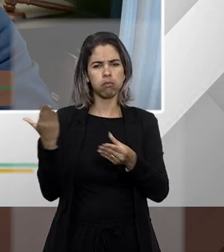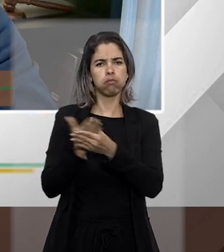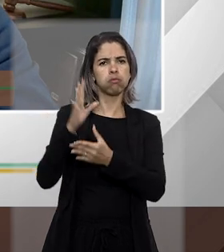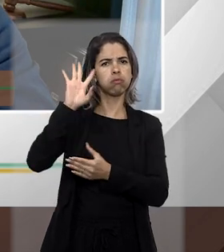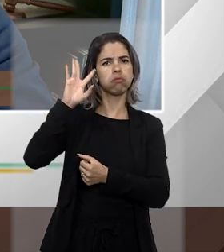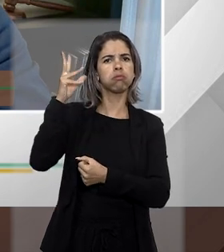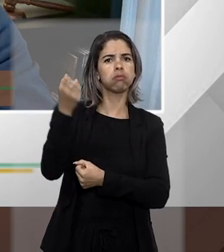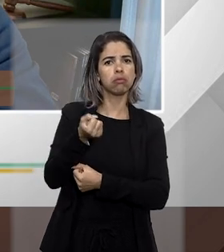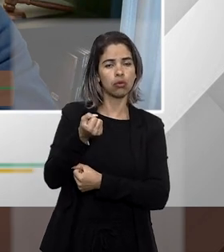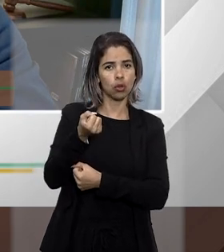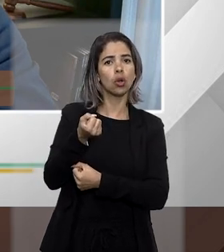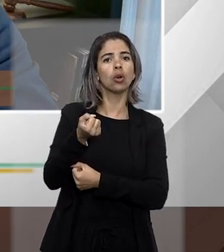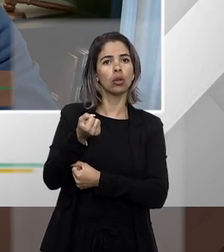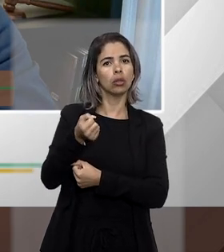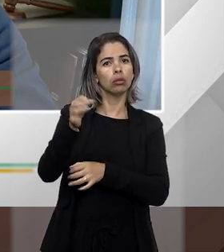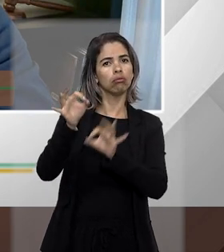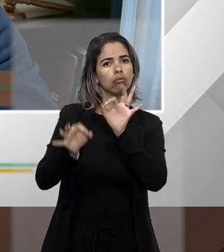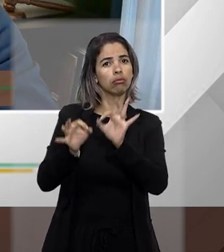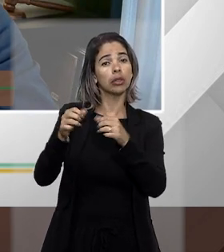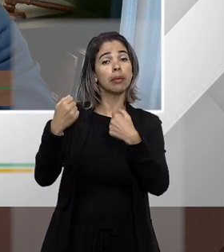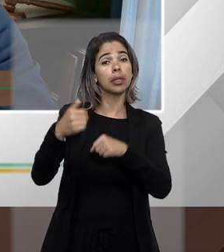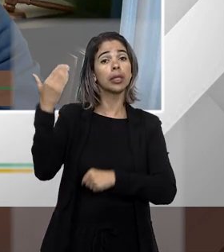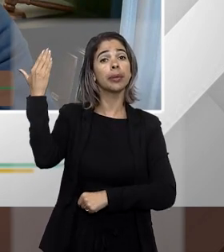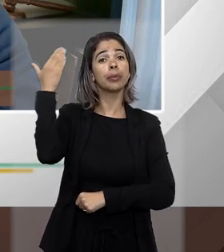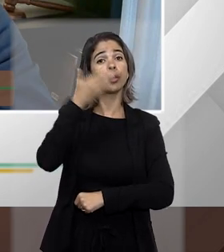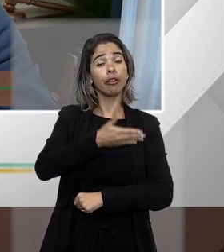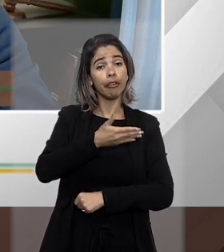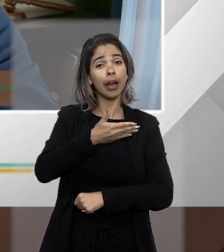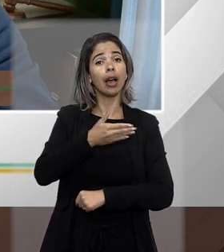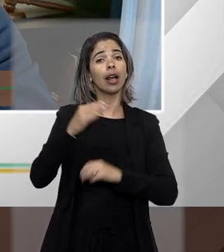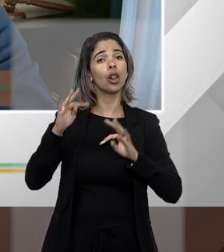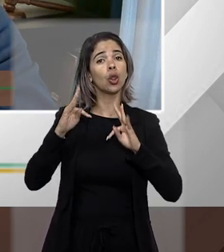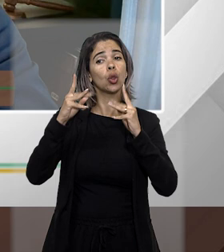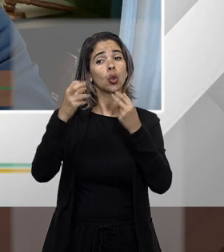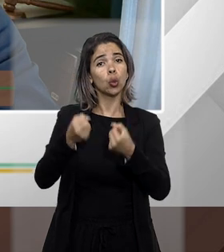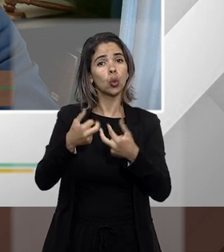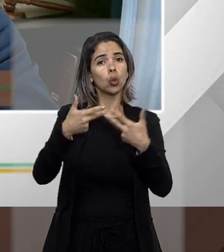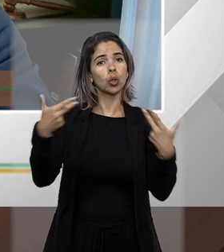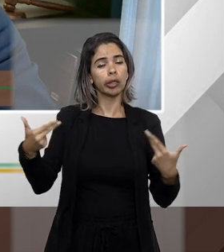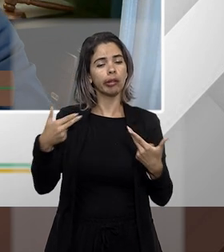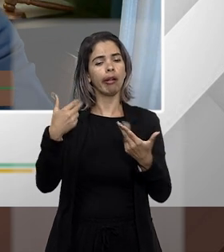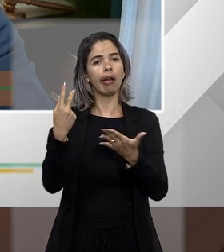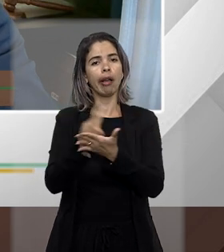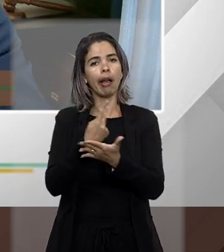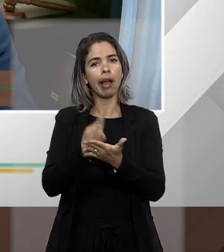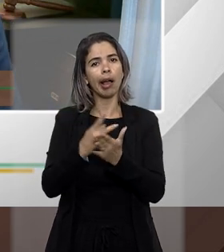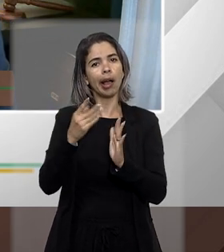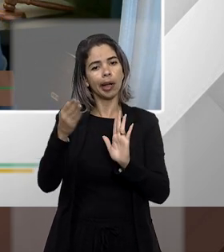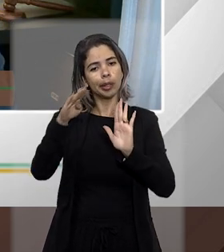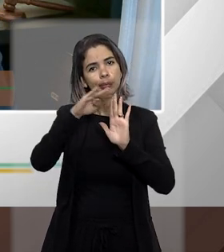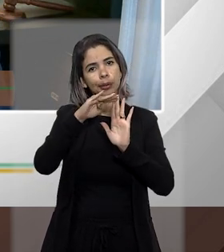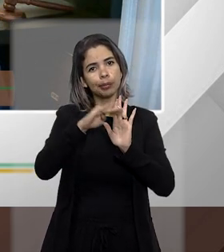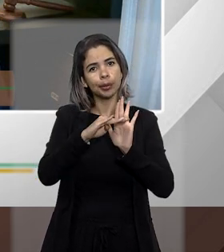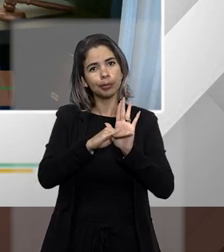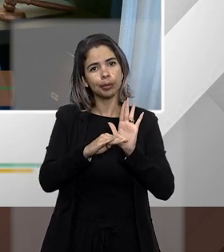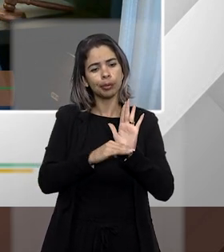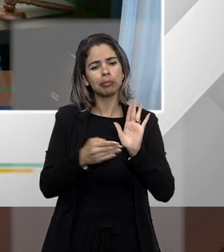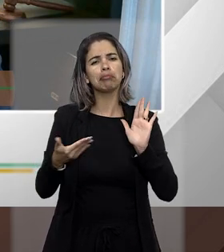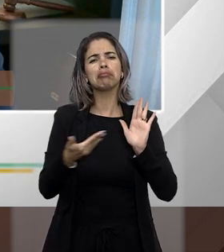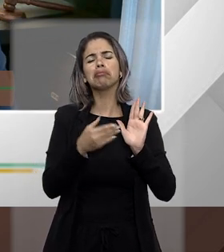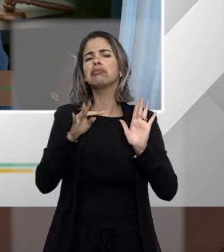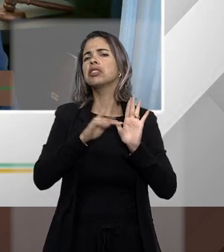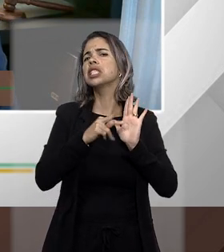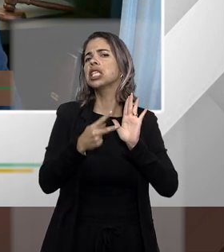que se comprovar essa teratologia olha essa teratologia o que eles querem dizer com isso? é que aquela